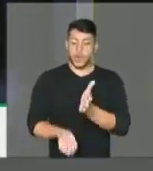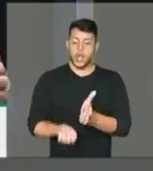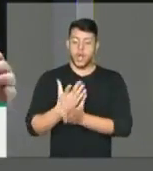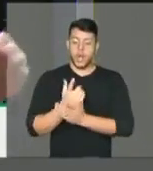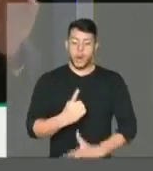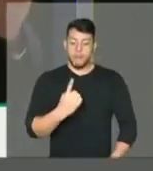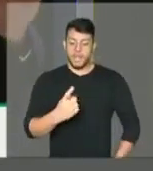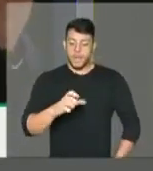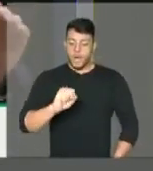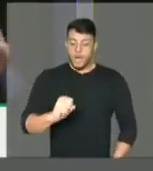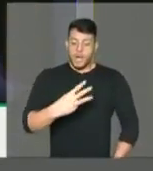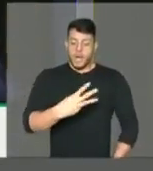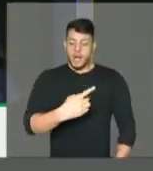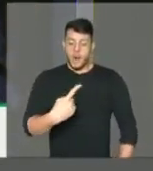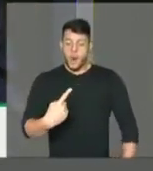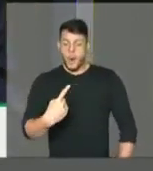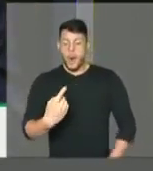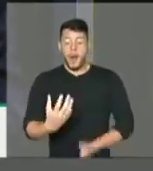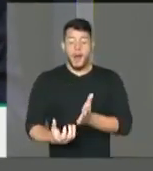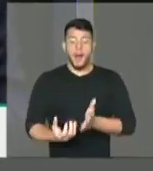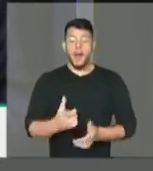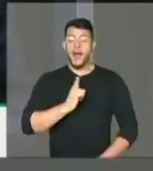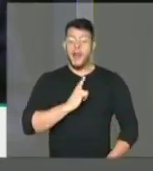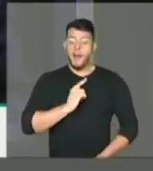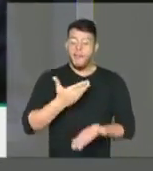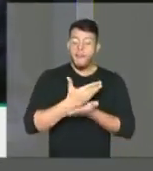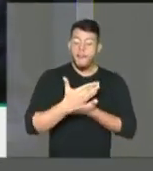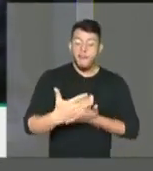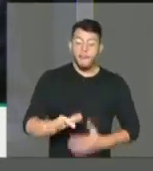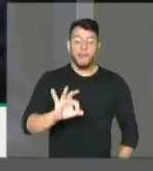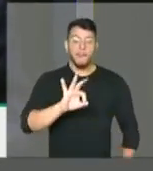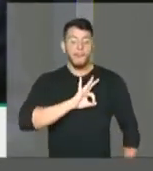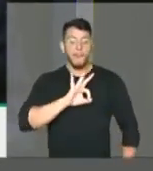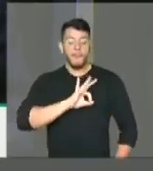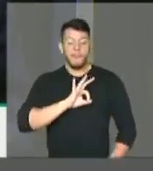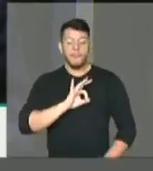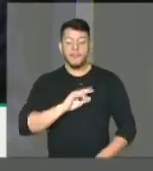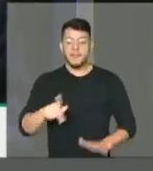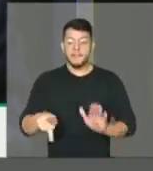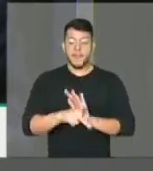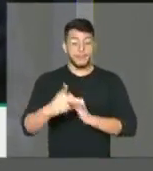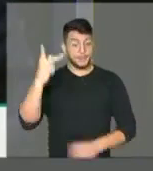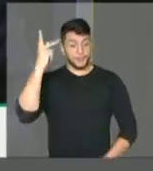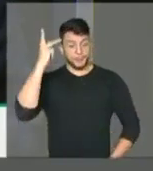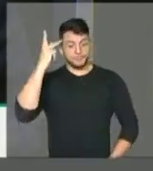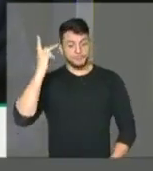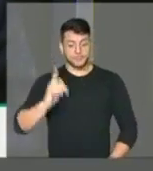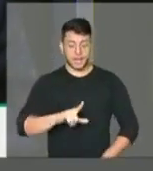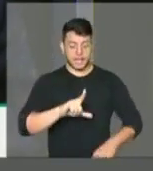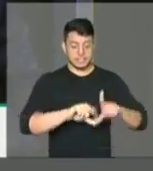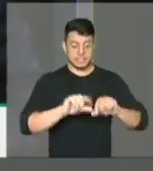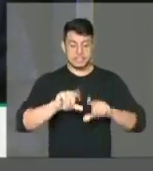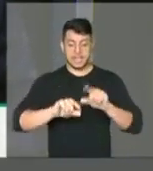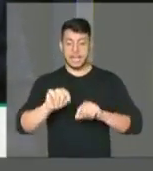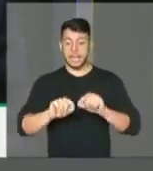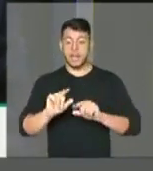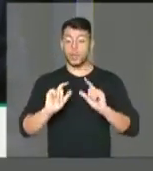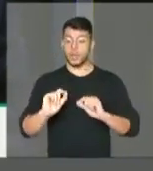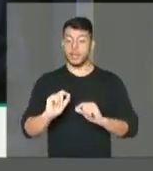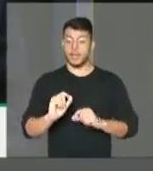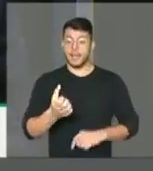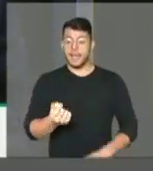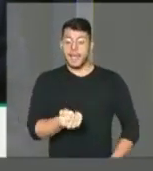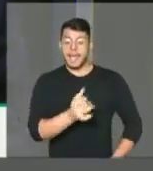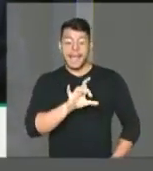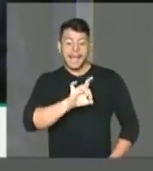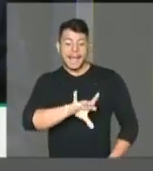1831, nasce a polícia de São Paulo, que tem 18 estrelas no seu brasão. Cada estrela foi uma rebelião popular